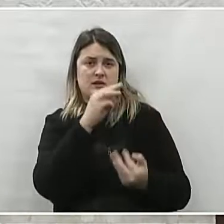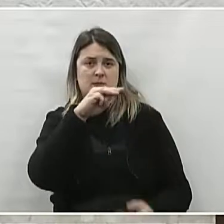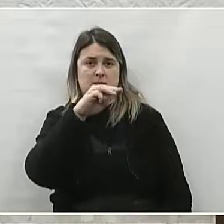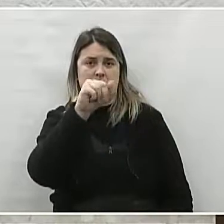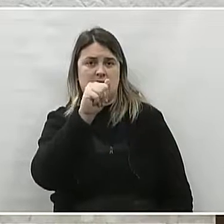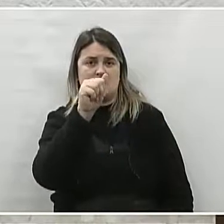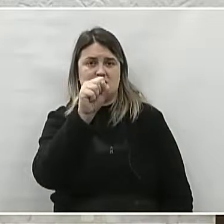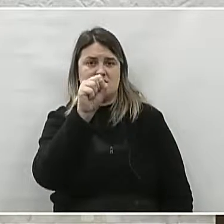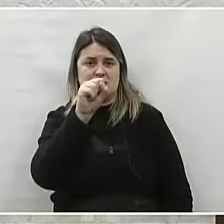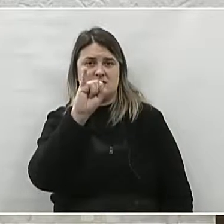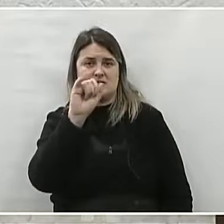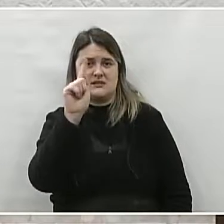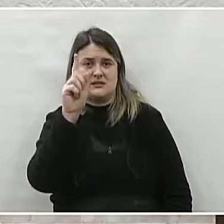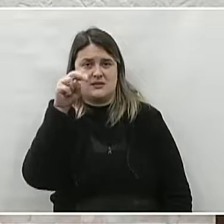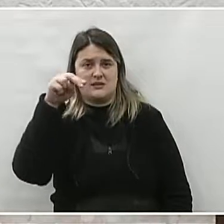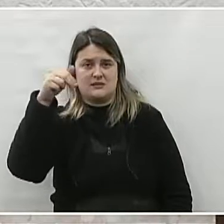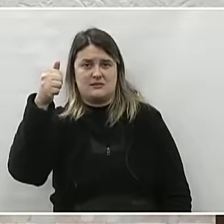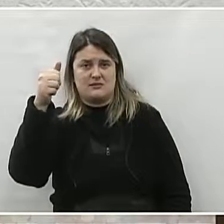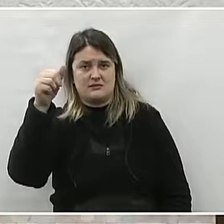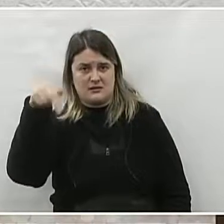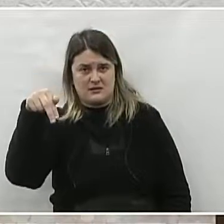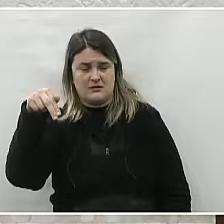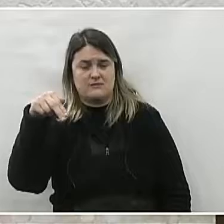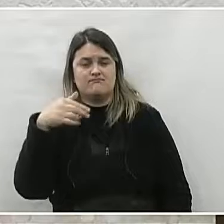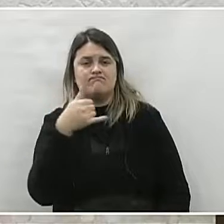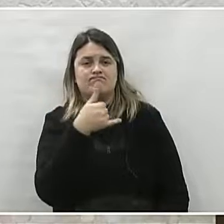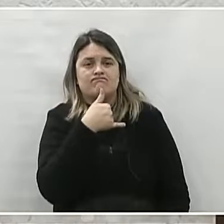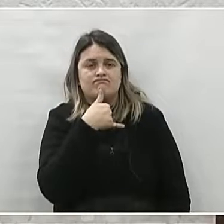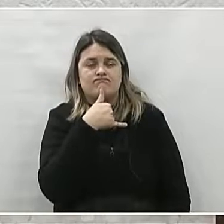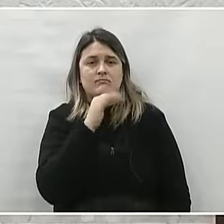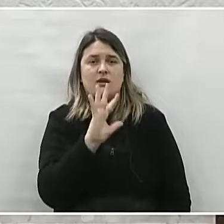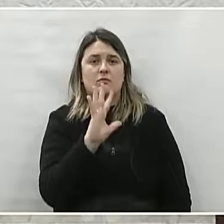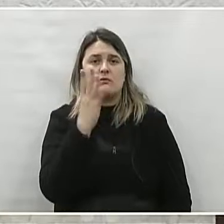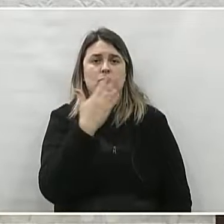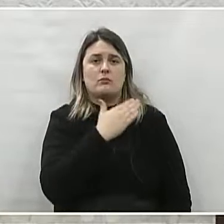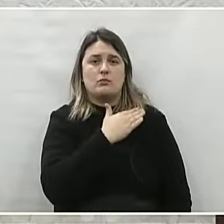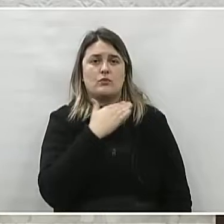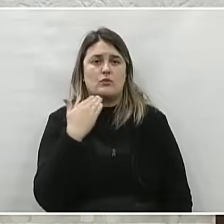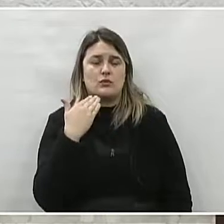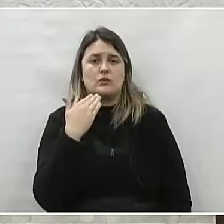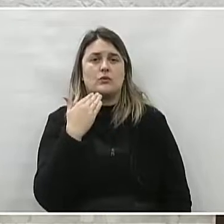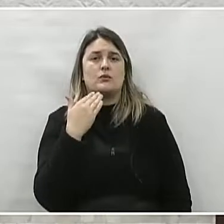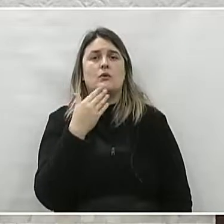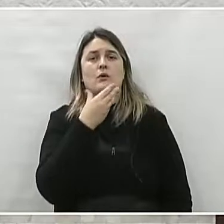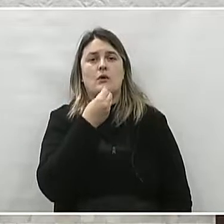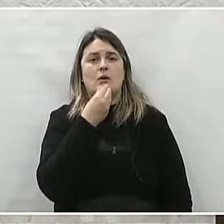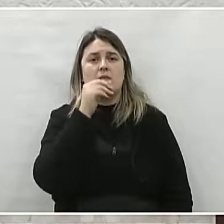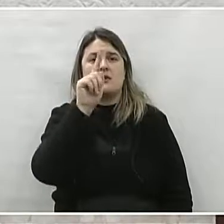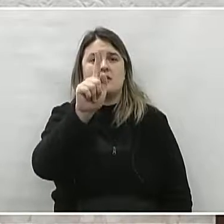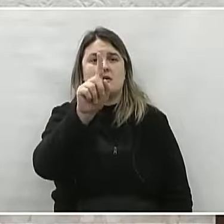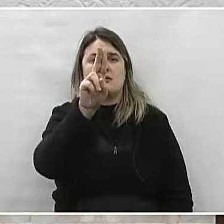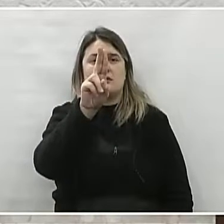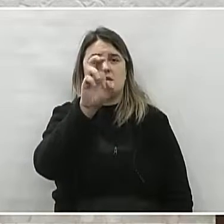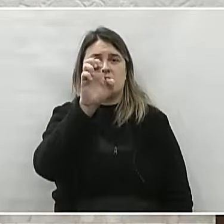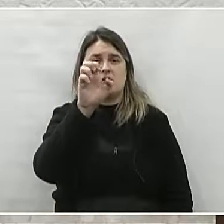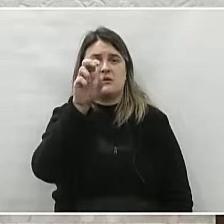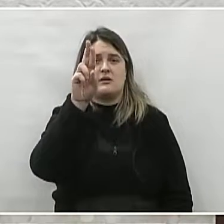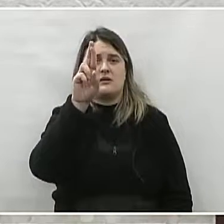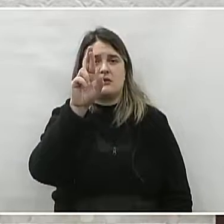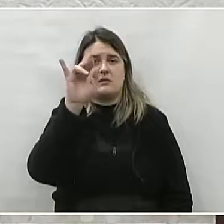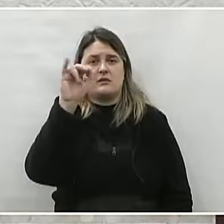externar seus sentimentos, e pesar pelo recente falecimento do senhor Guerino Massignan,